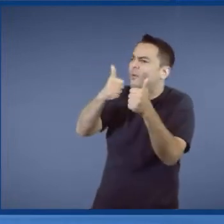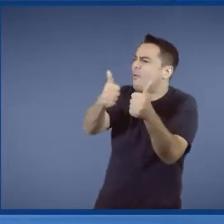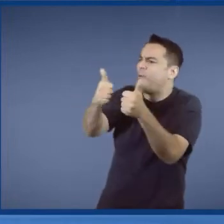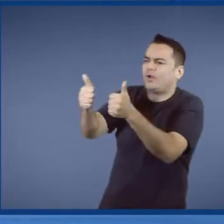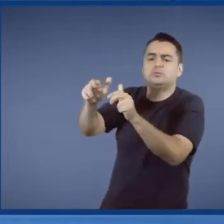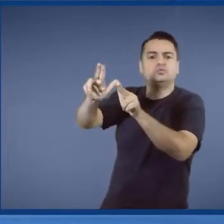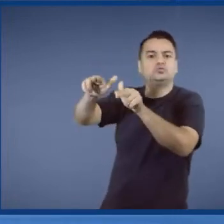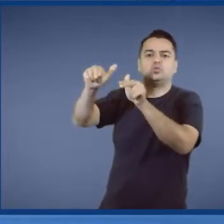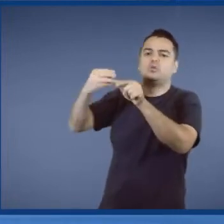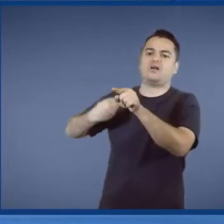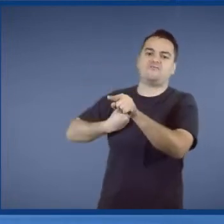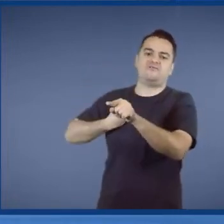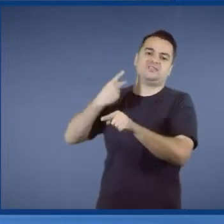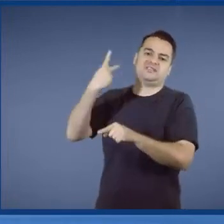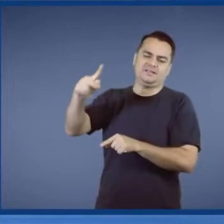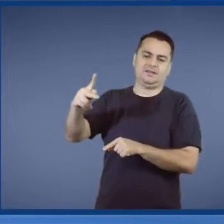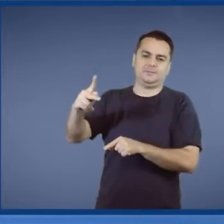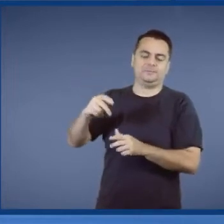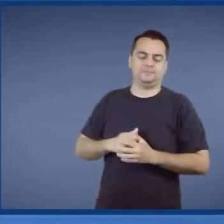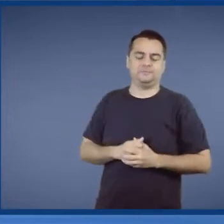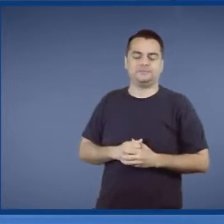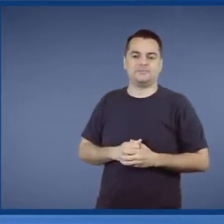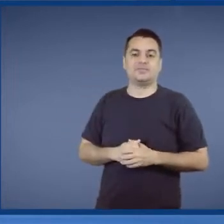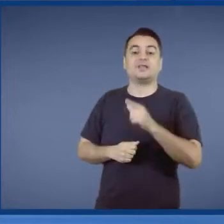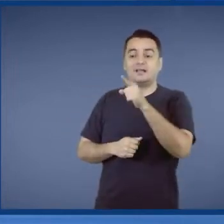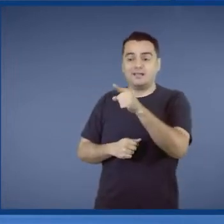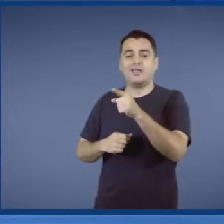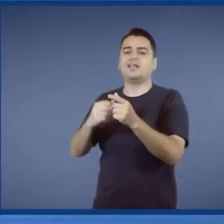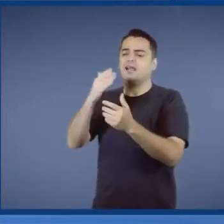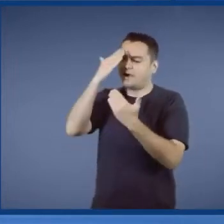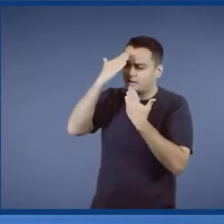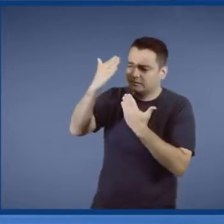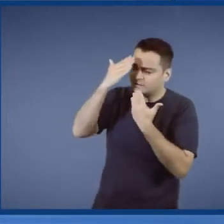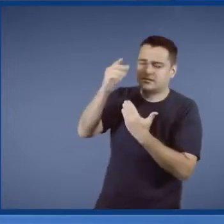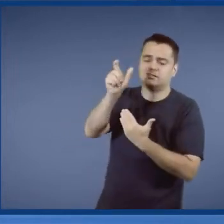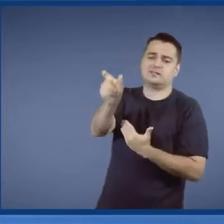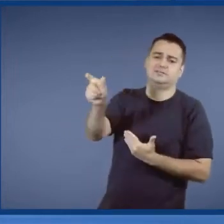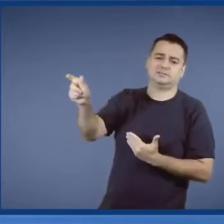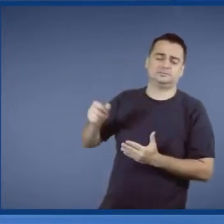E aí, eu devo muito a vocês. E a infraestrutura está se transformando.